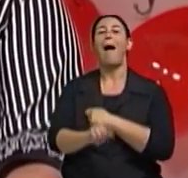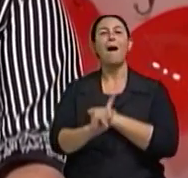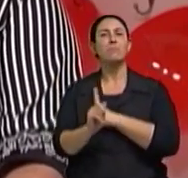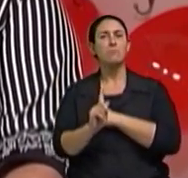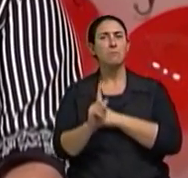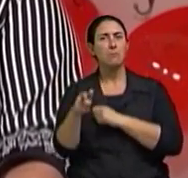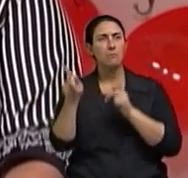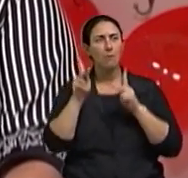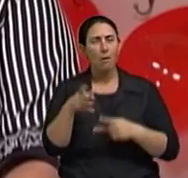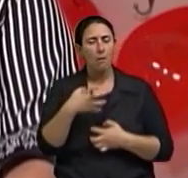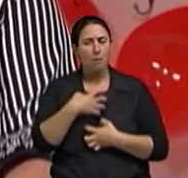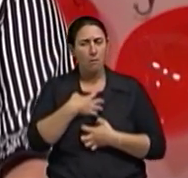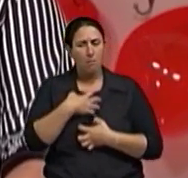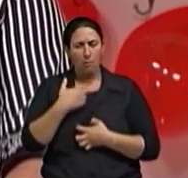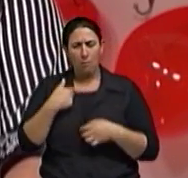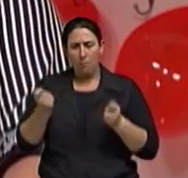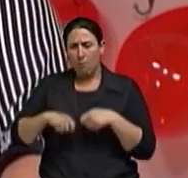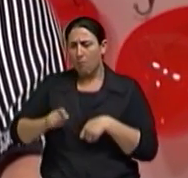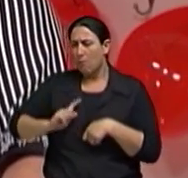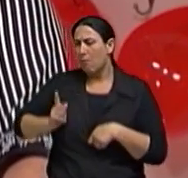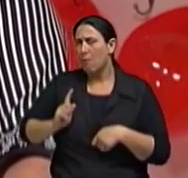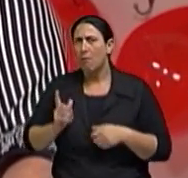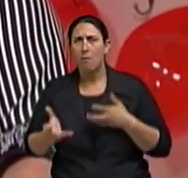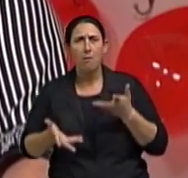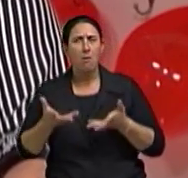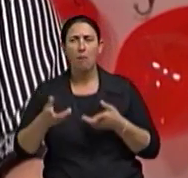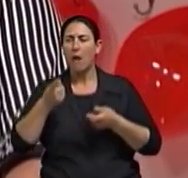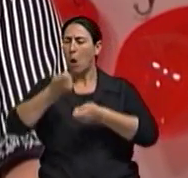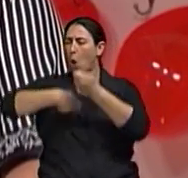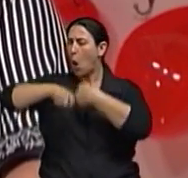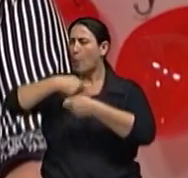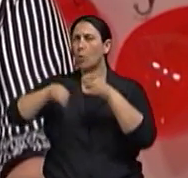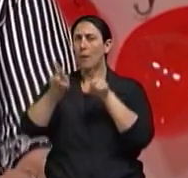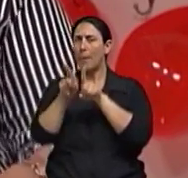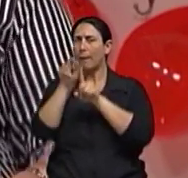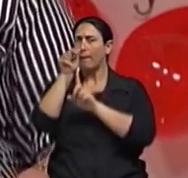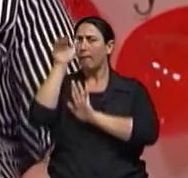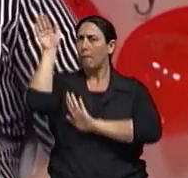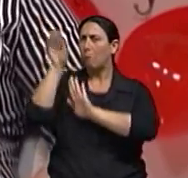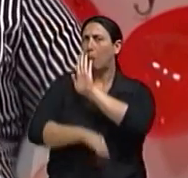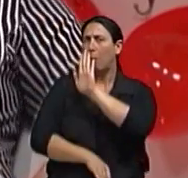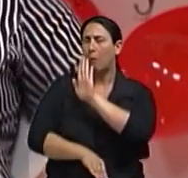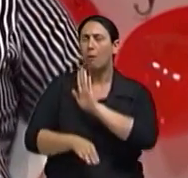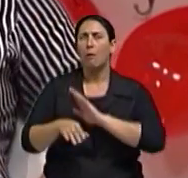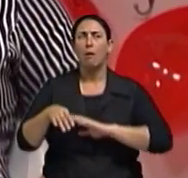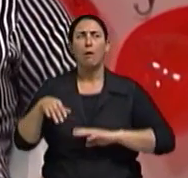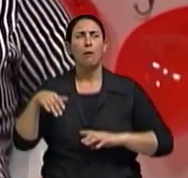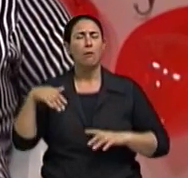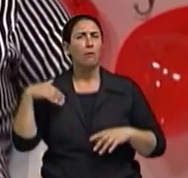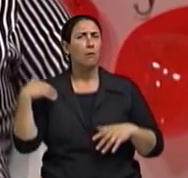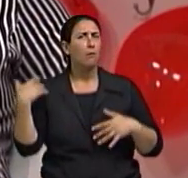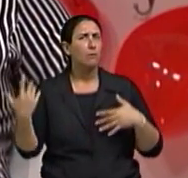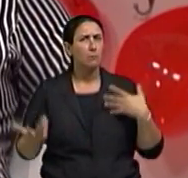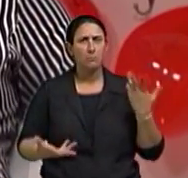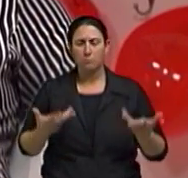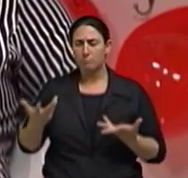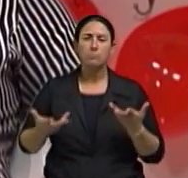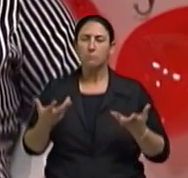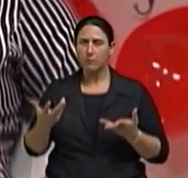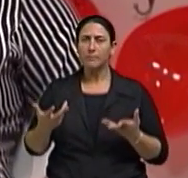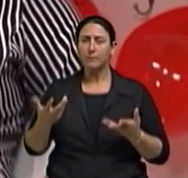social, econômico em algumas profissões, tem aí a volta ao lar.